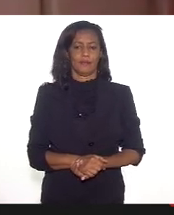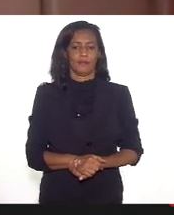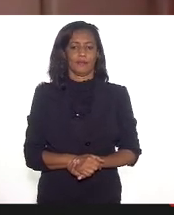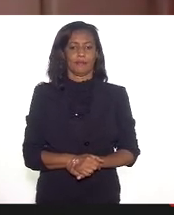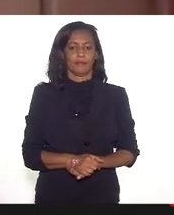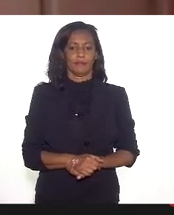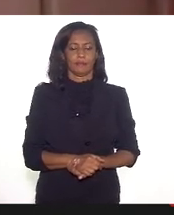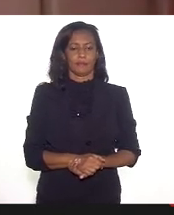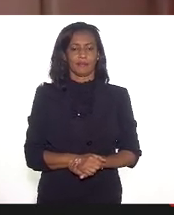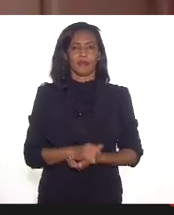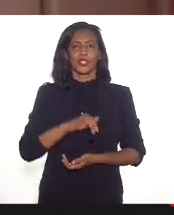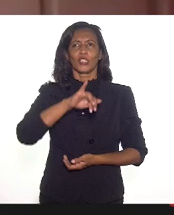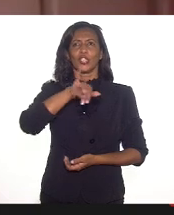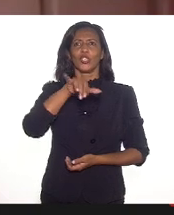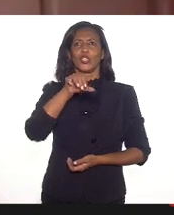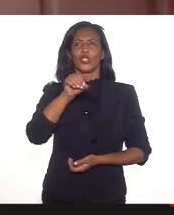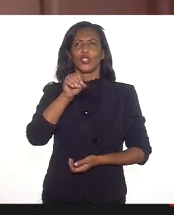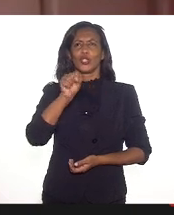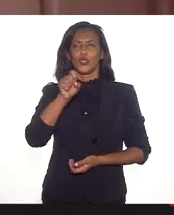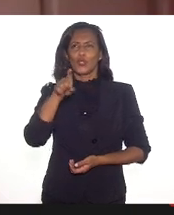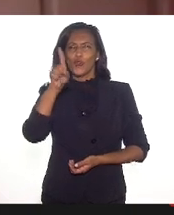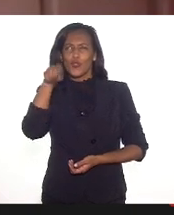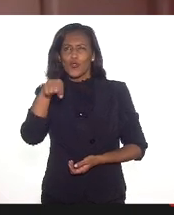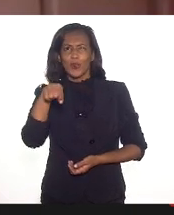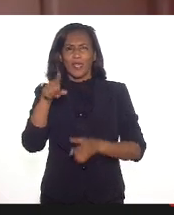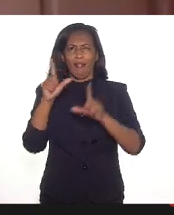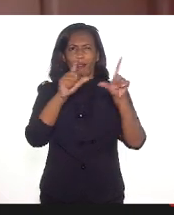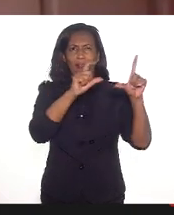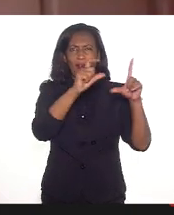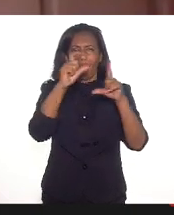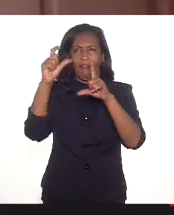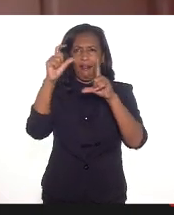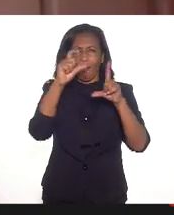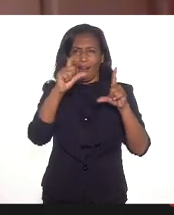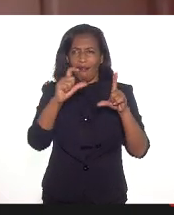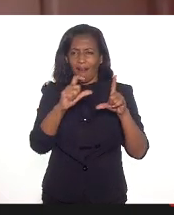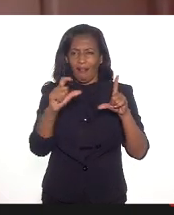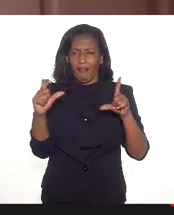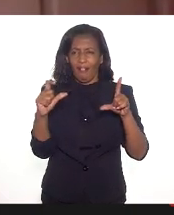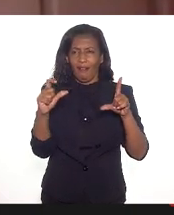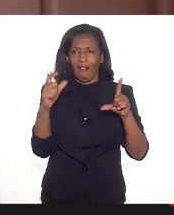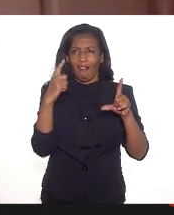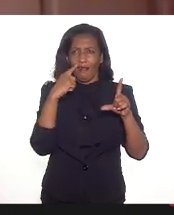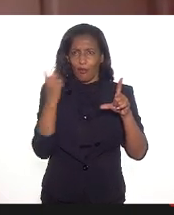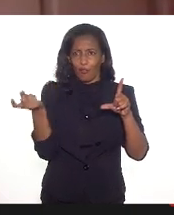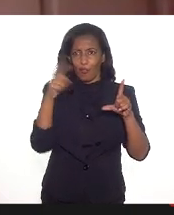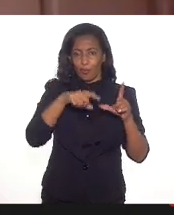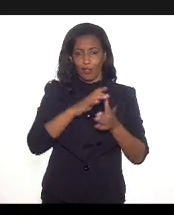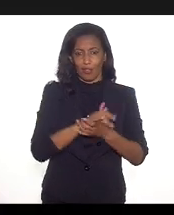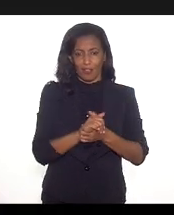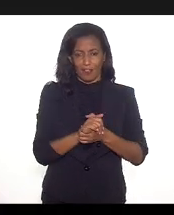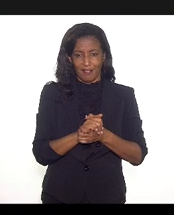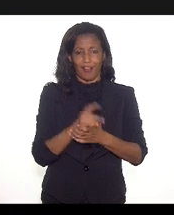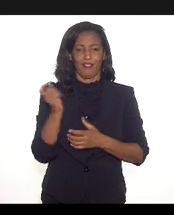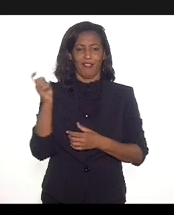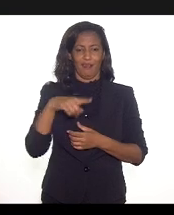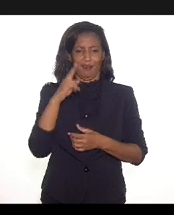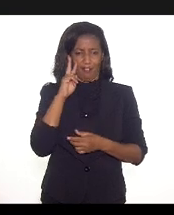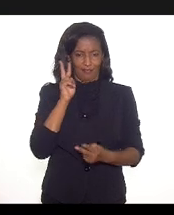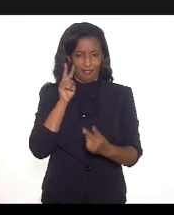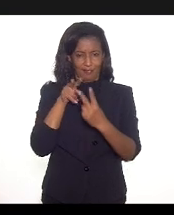estava aqui na sala, não sei, acho que ele caiu e não conseguiu. Voltou? Está aqui, estou vendo.